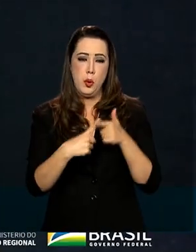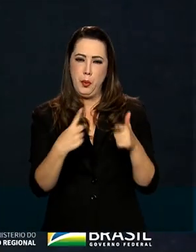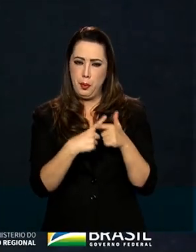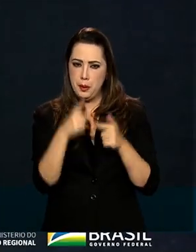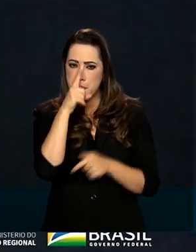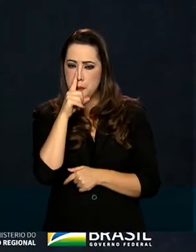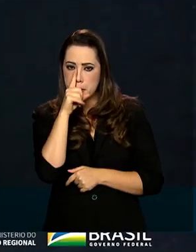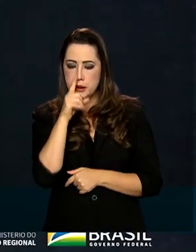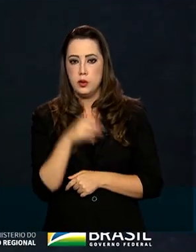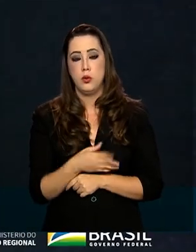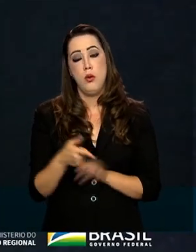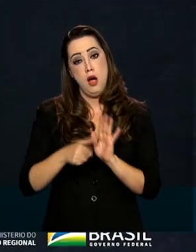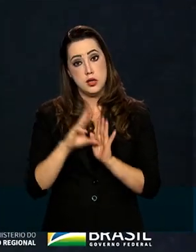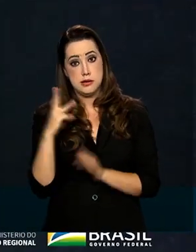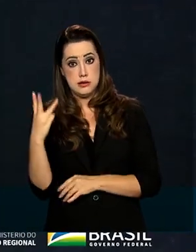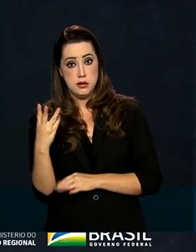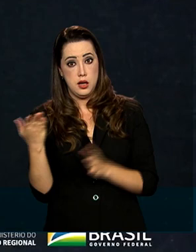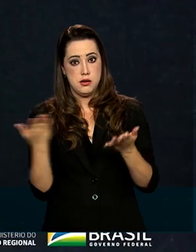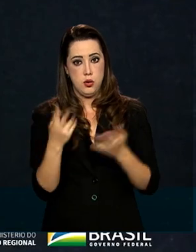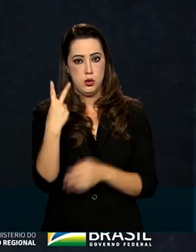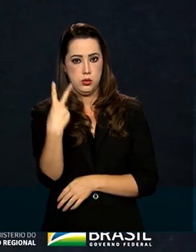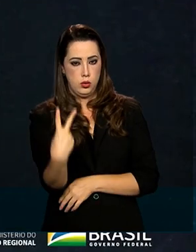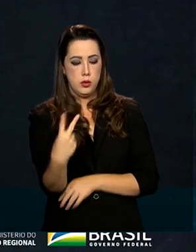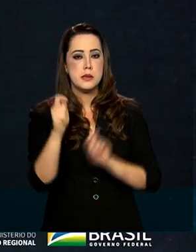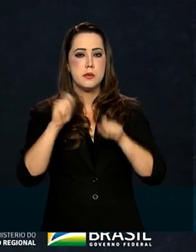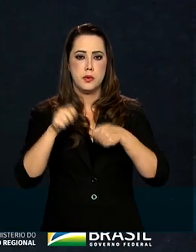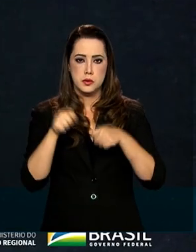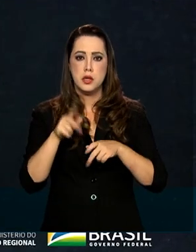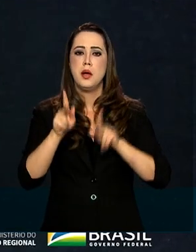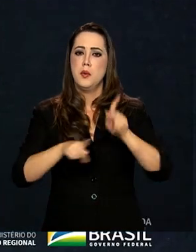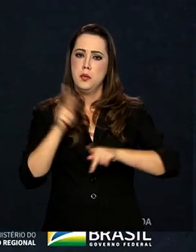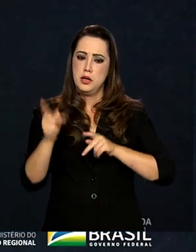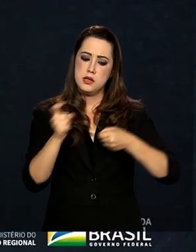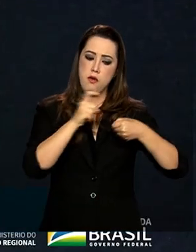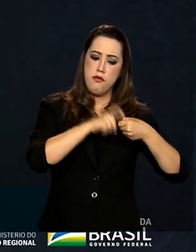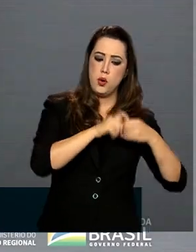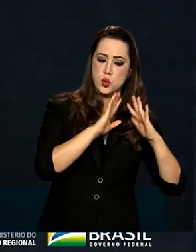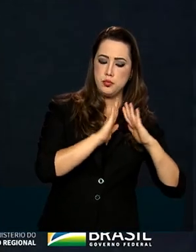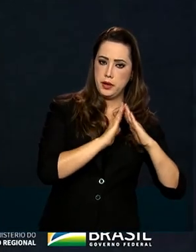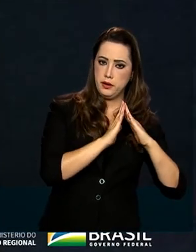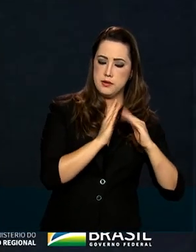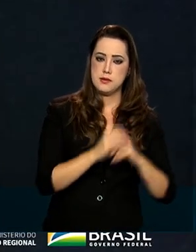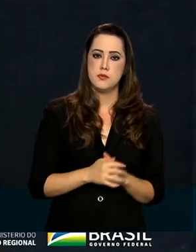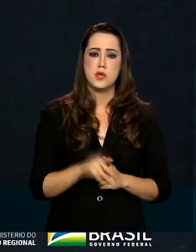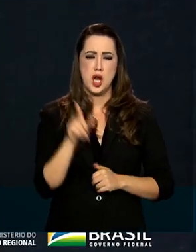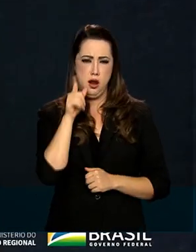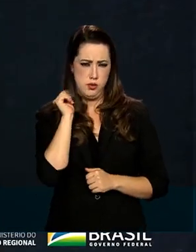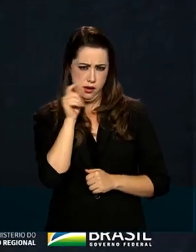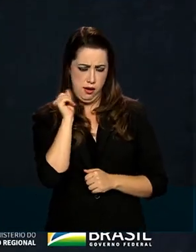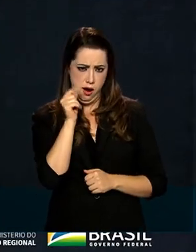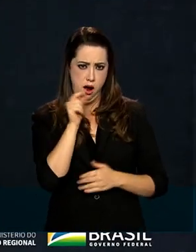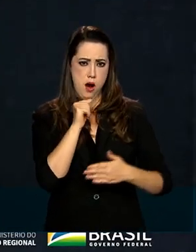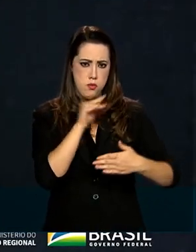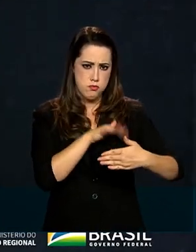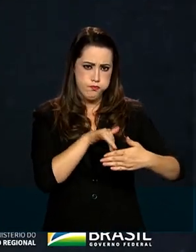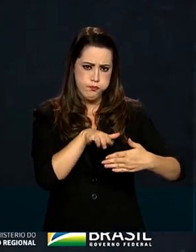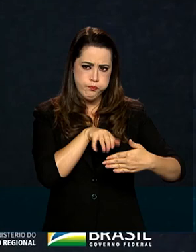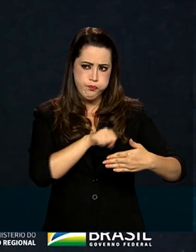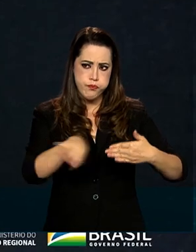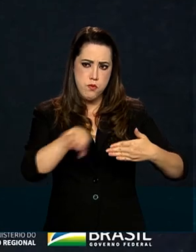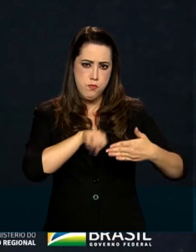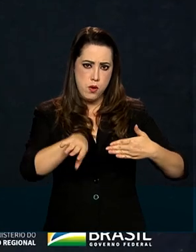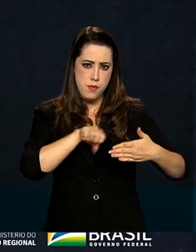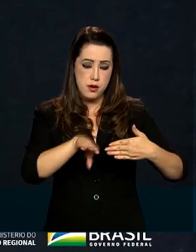marragem de 3 para 2 e permitir que a população possa voltar para as suas residências. O trabalho vai continuar, o monitoramento também,